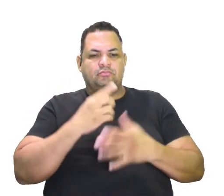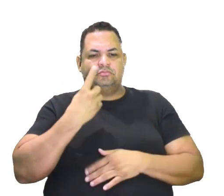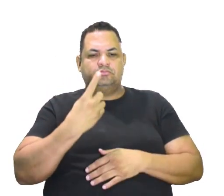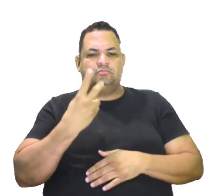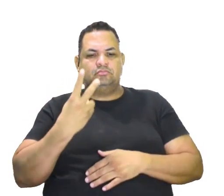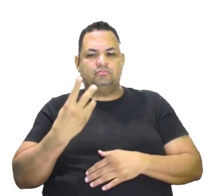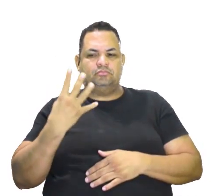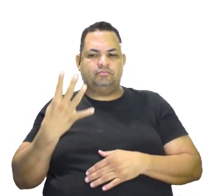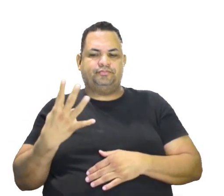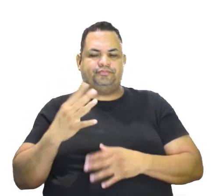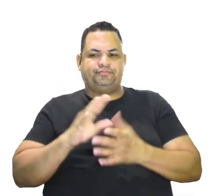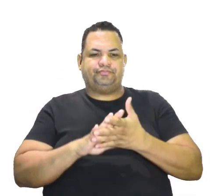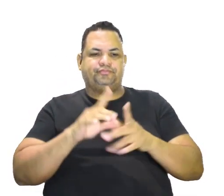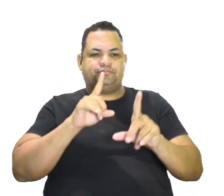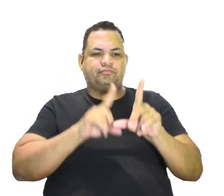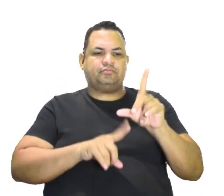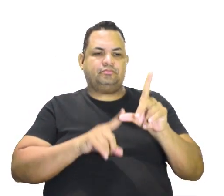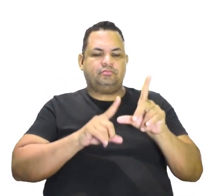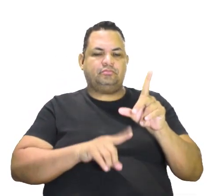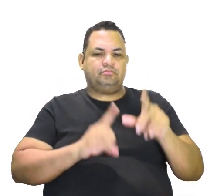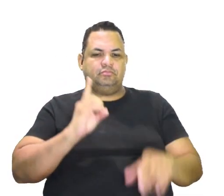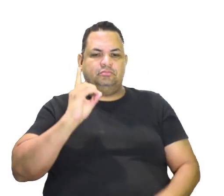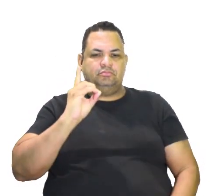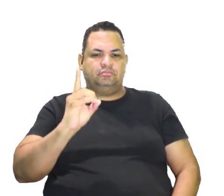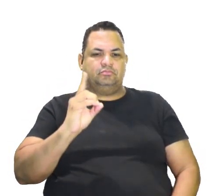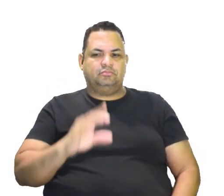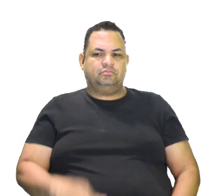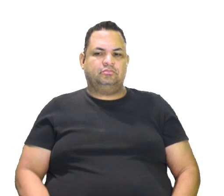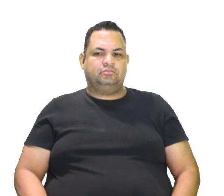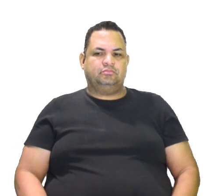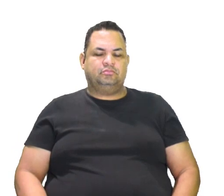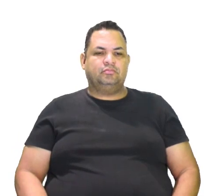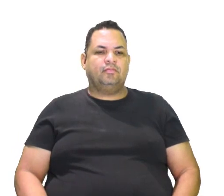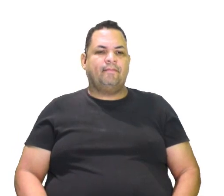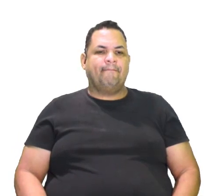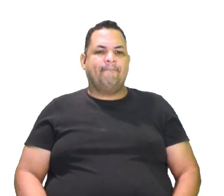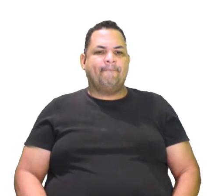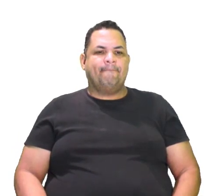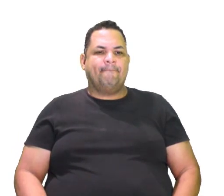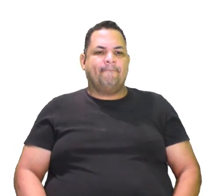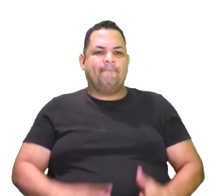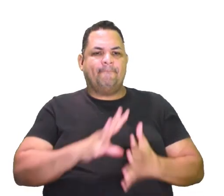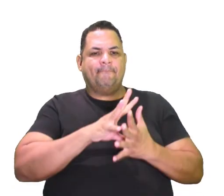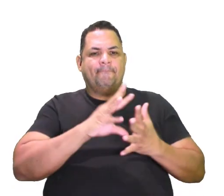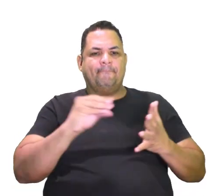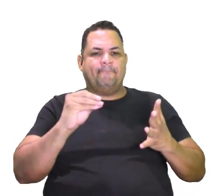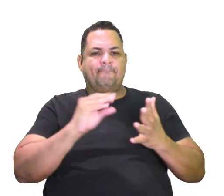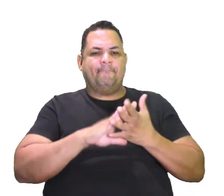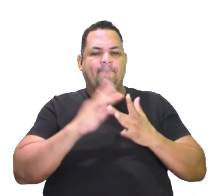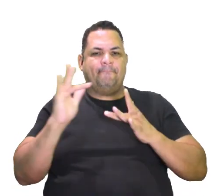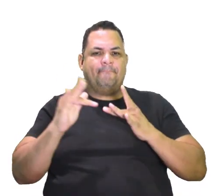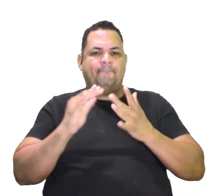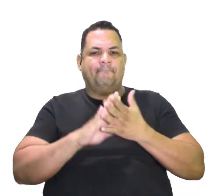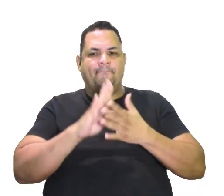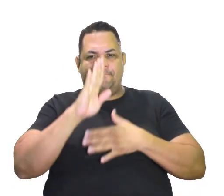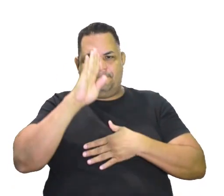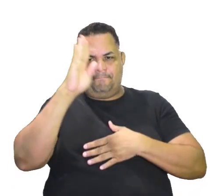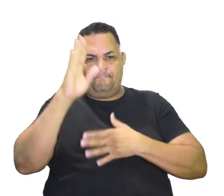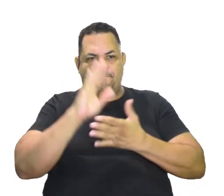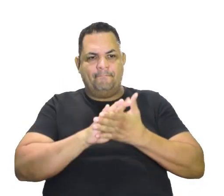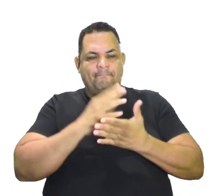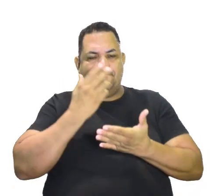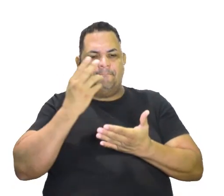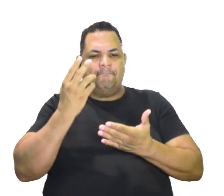e 4. Ou seja, a alternativa 3, onde fala que deve imitar os clássicos, principalmente os etruscos, é a